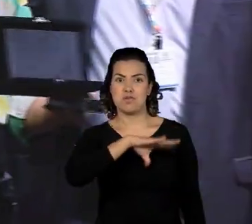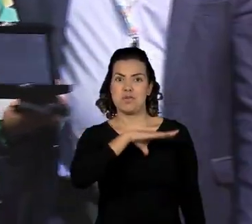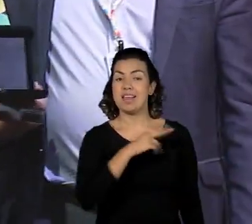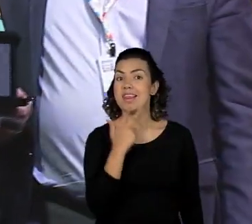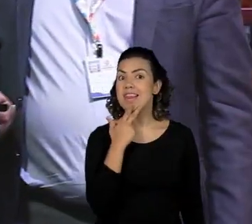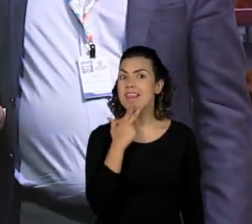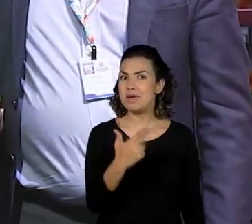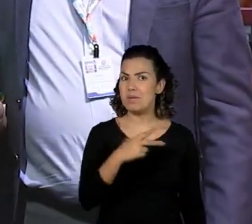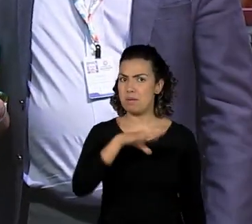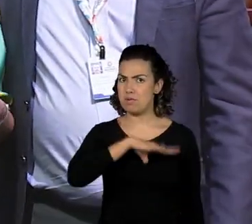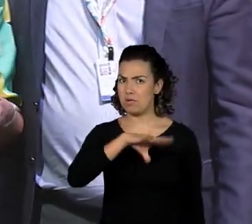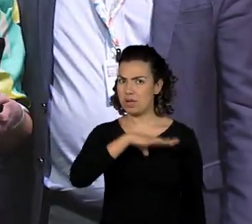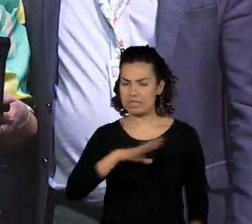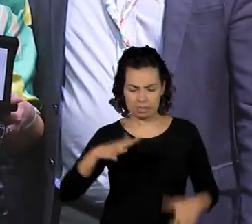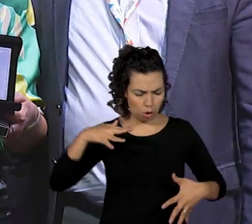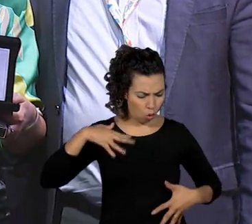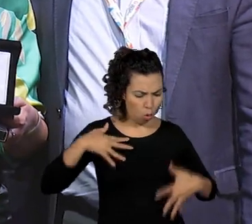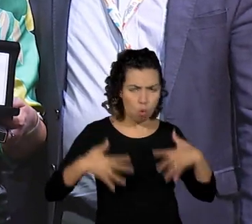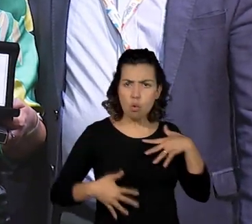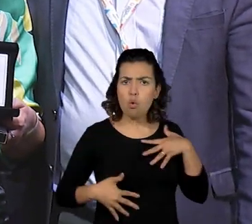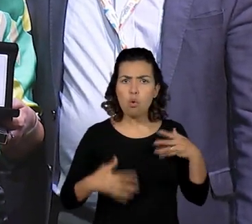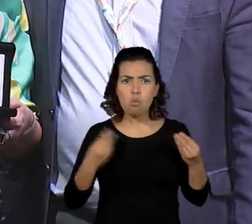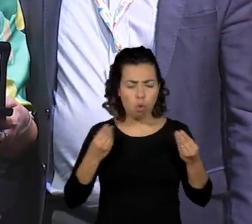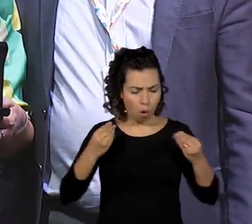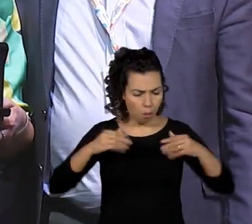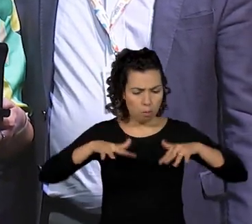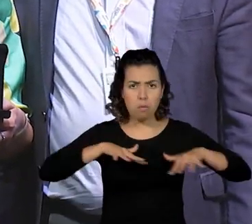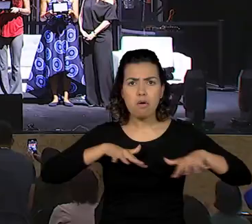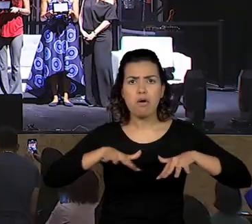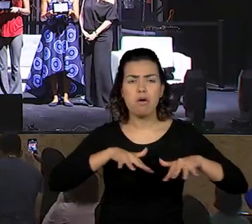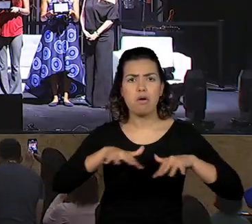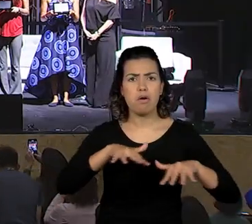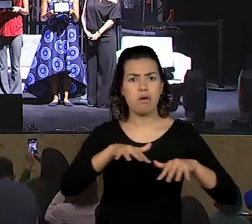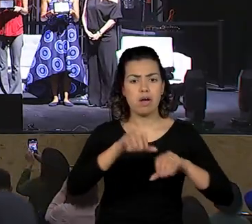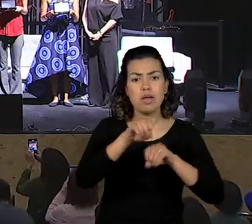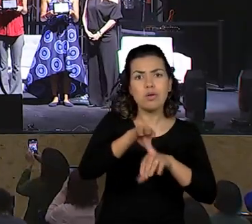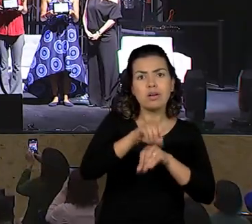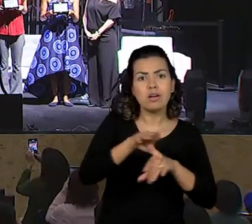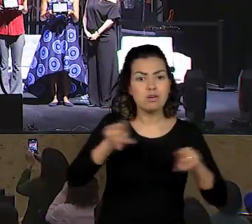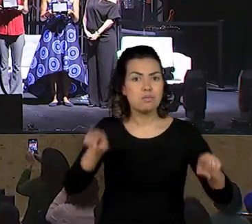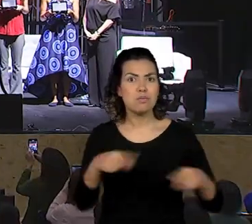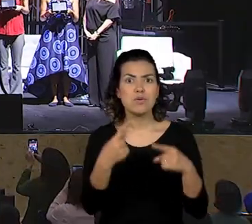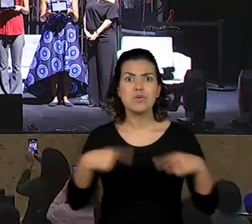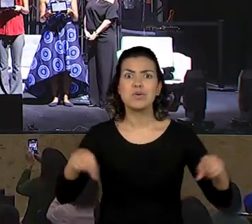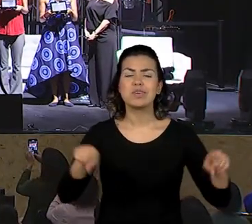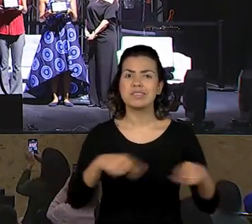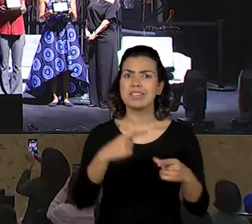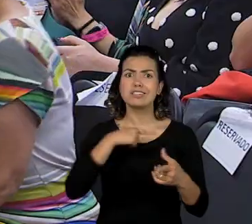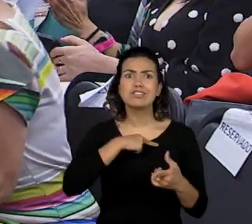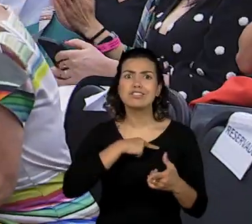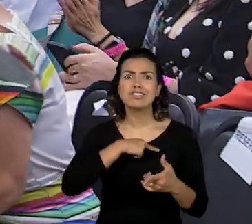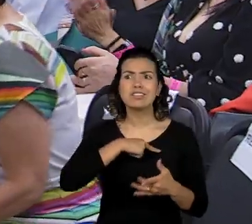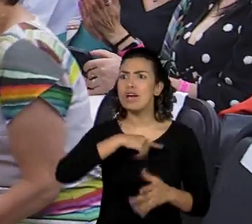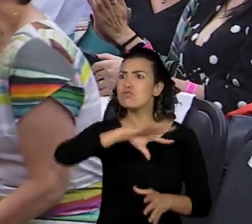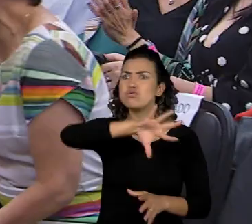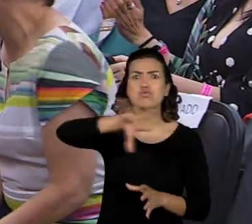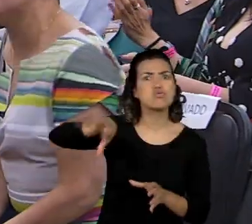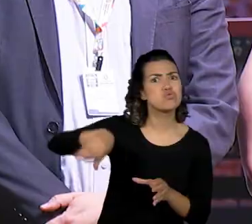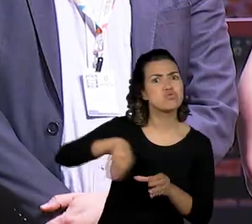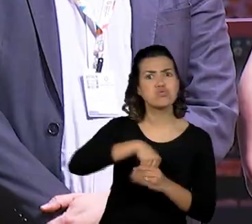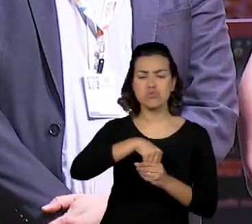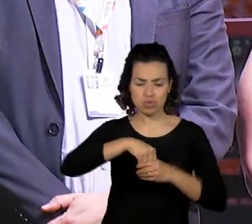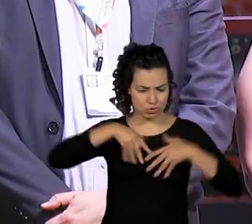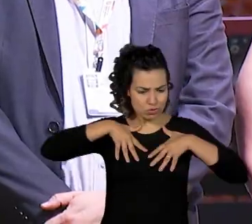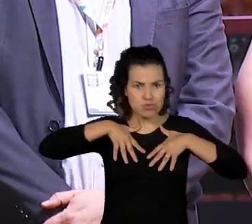corporal e musical, usando a educação de uma maneira integral, né? Com todas as suas maneiras de se